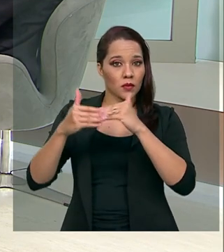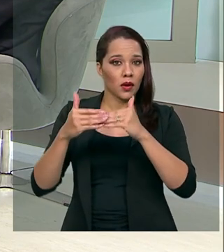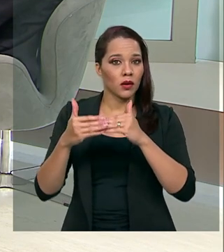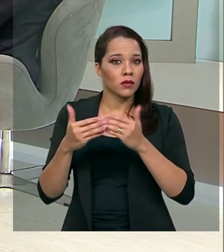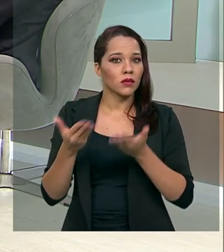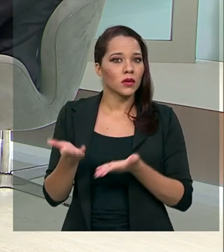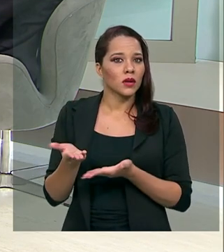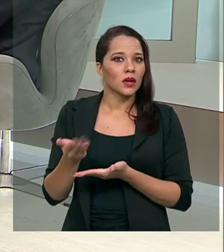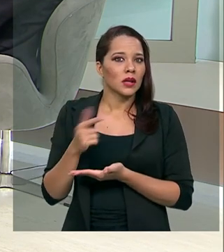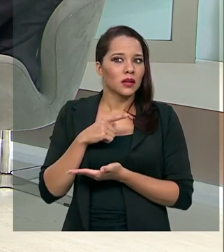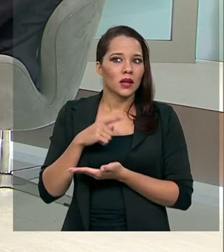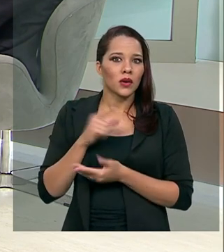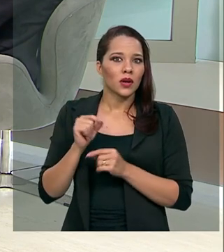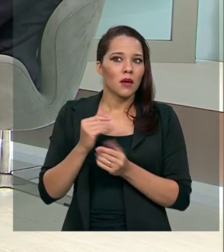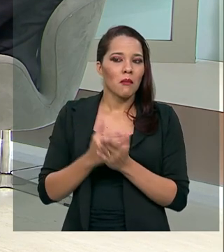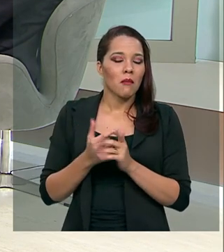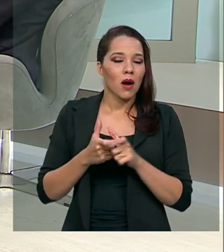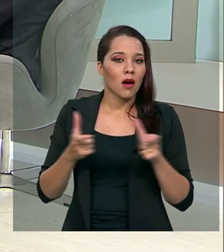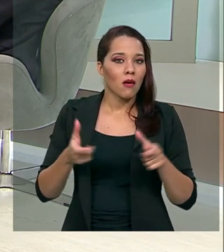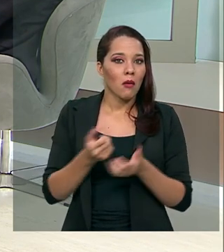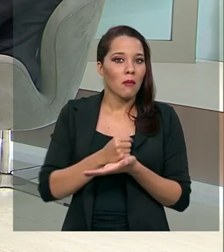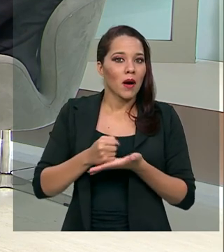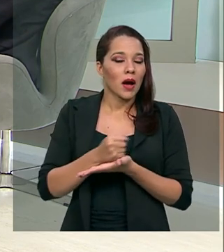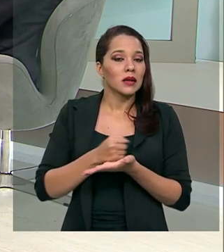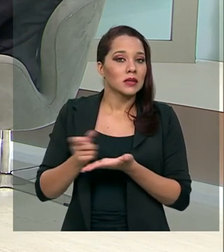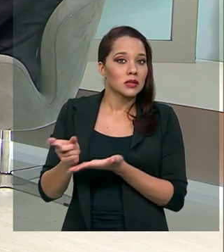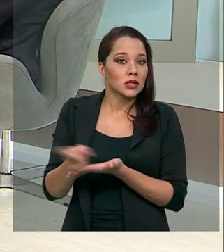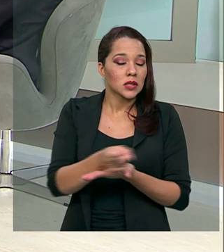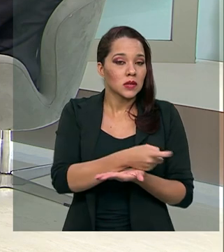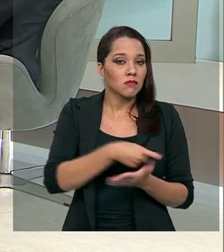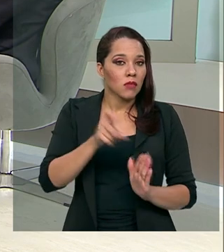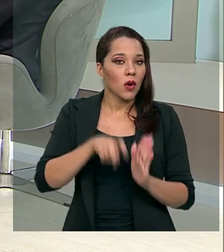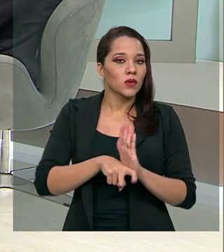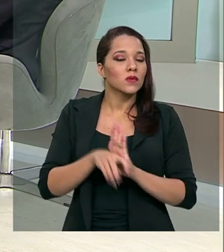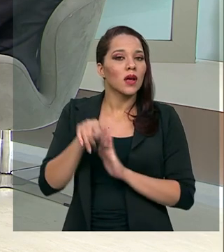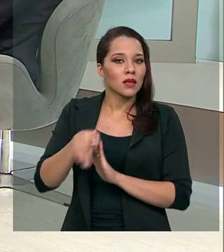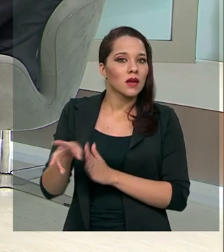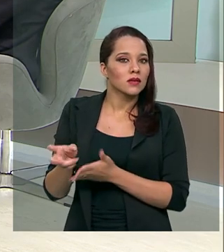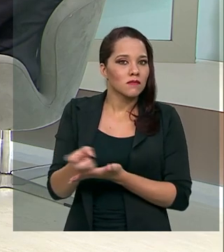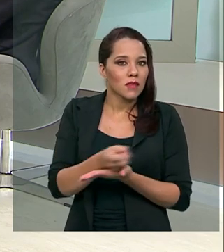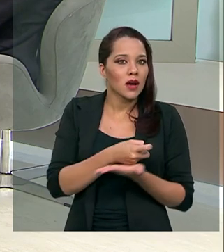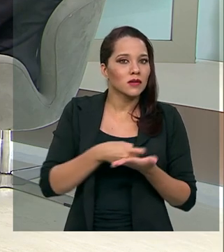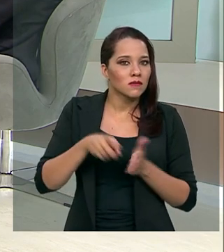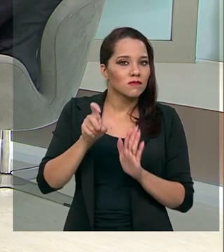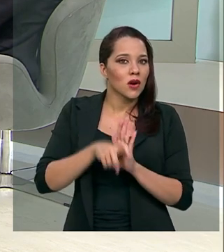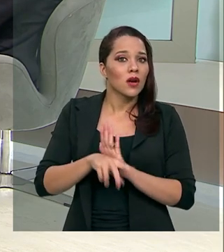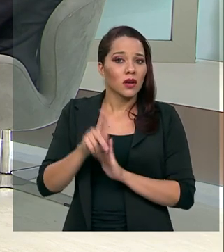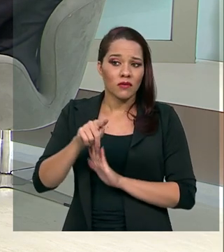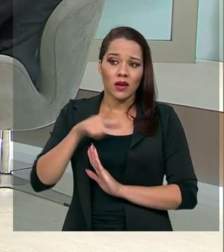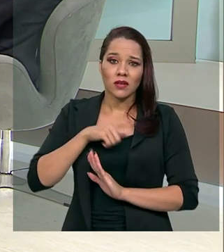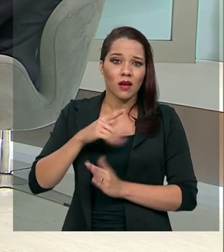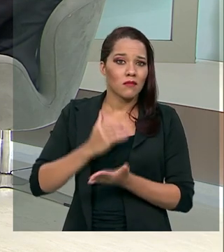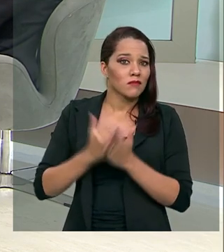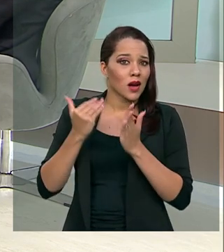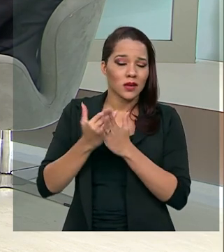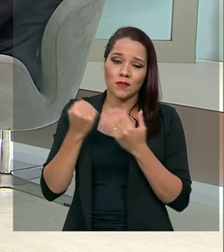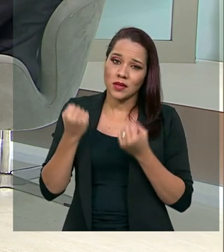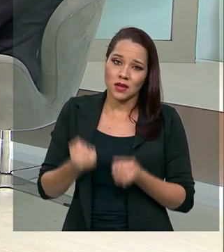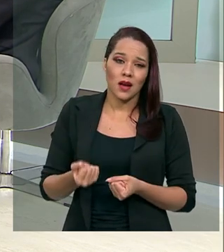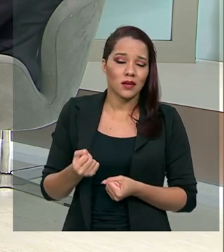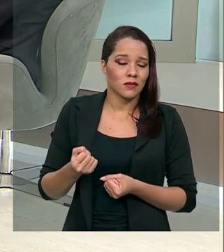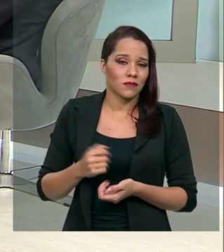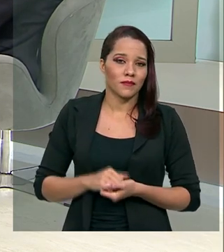geralmente, a maior base tributável. E é sobre essa base que vai incidir a maior carga, provavelmente.